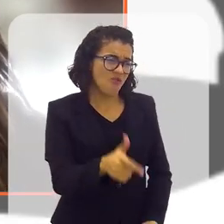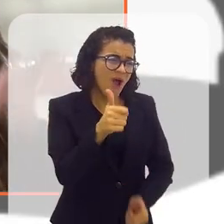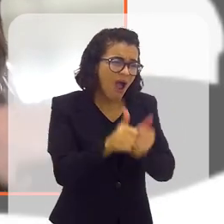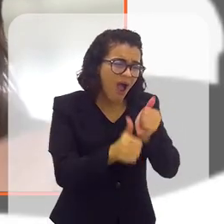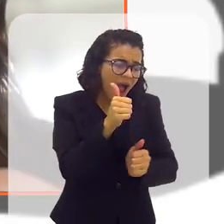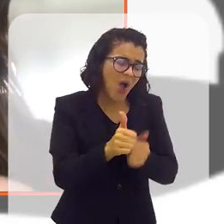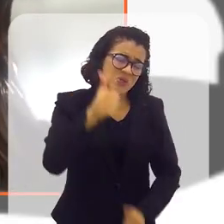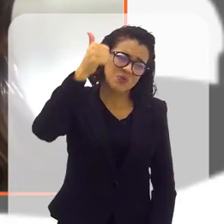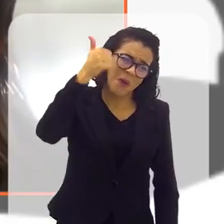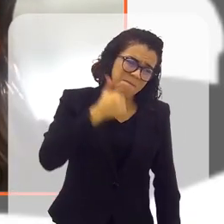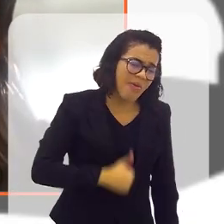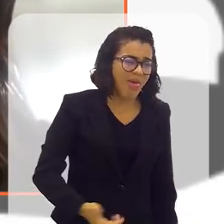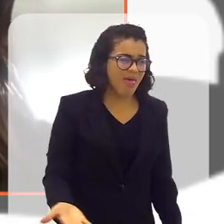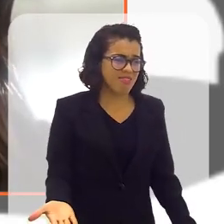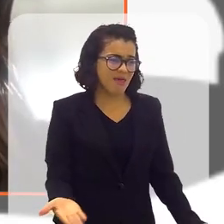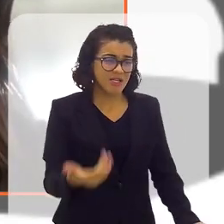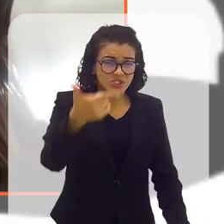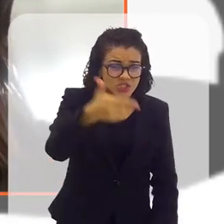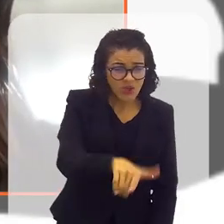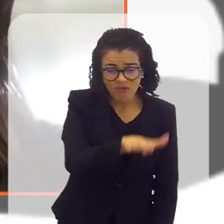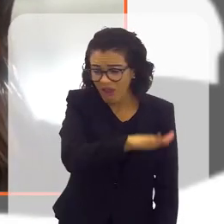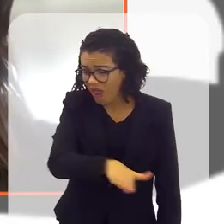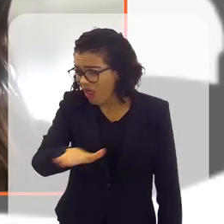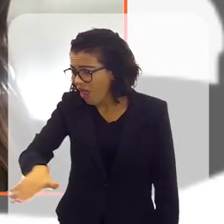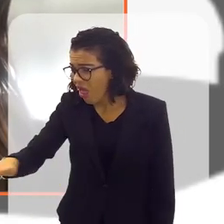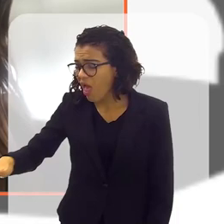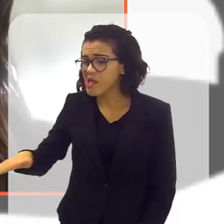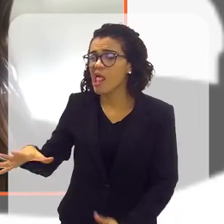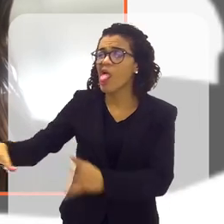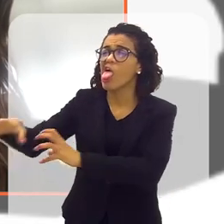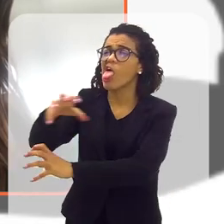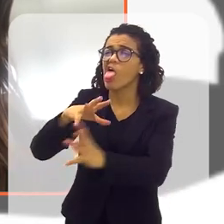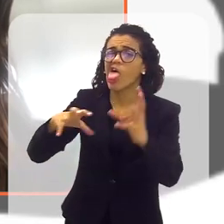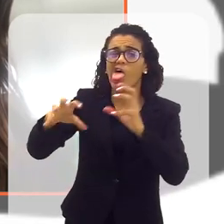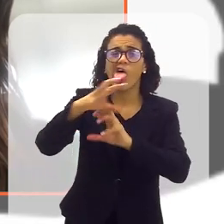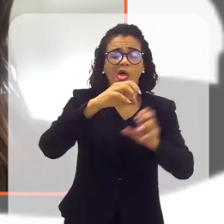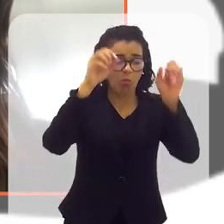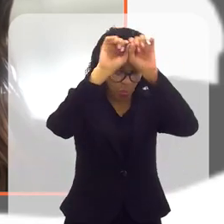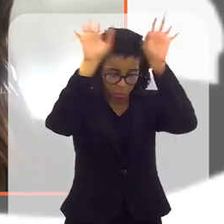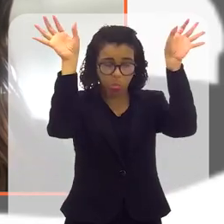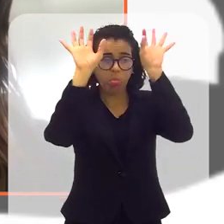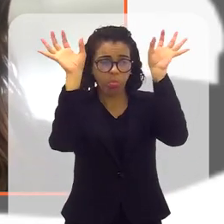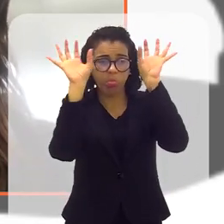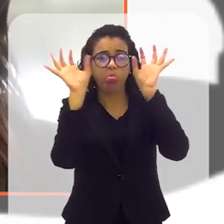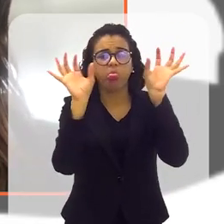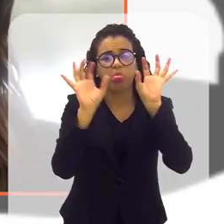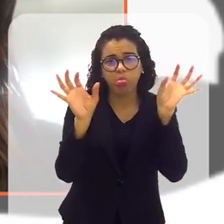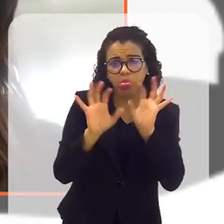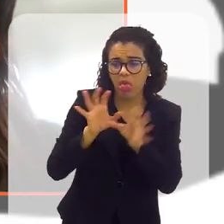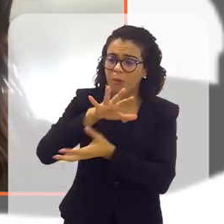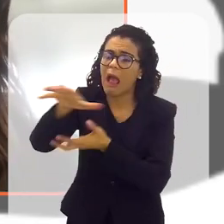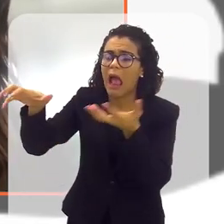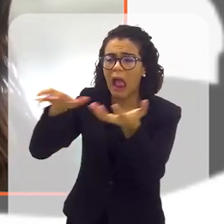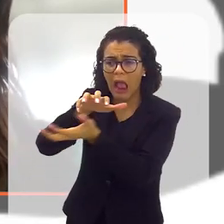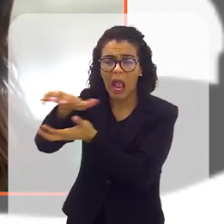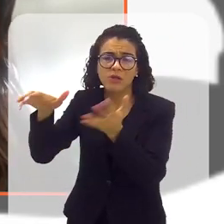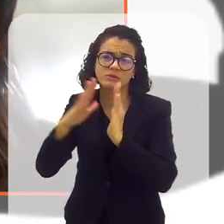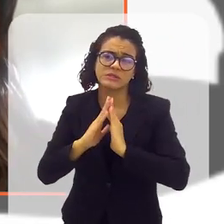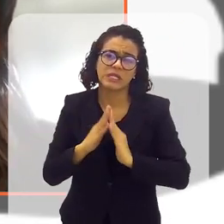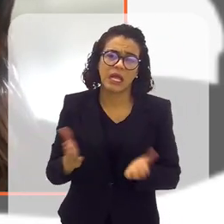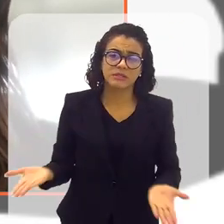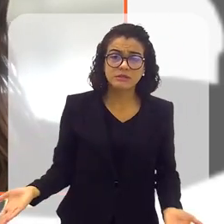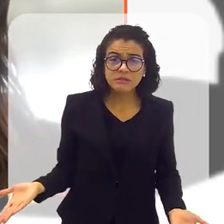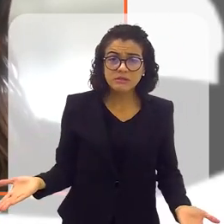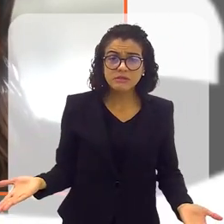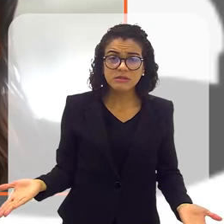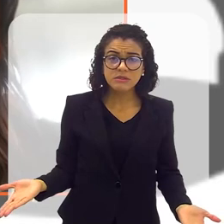esse arroz está uma porcaria? De novo essas crianças tão granhentas, tão escabeladas, tão fazendo bagunça no